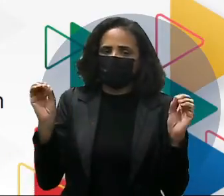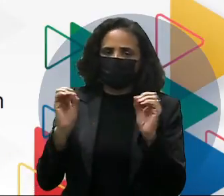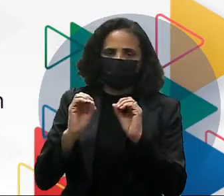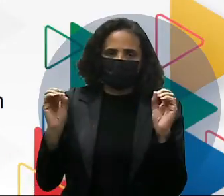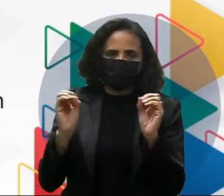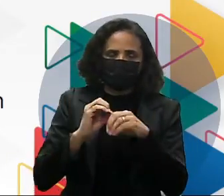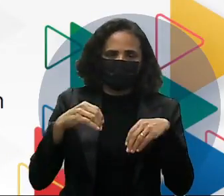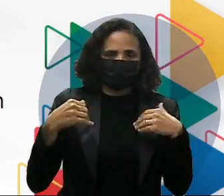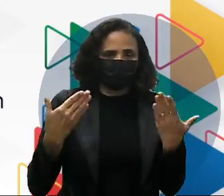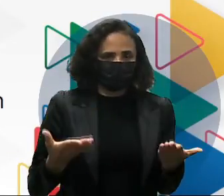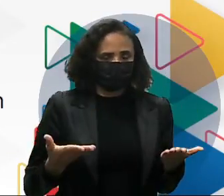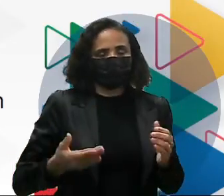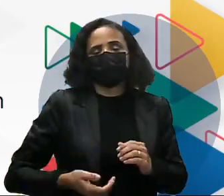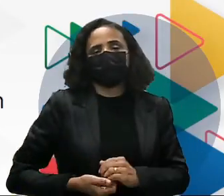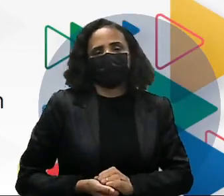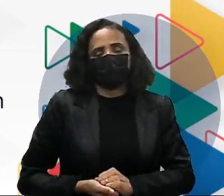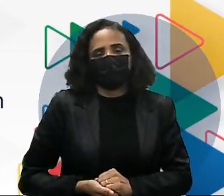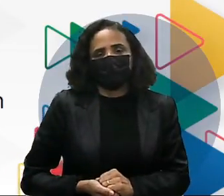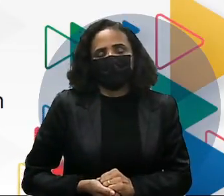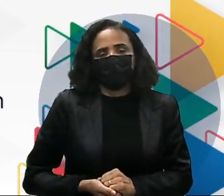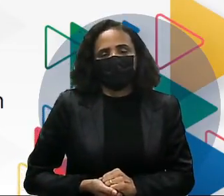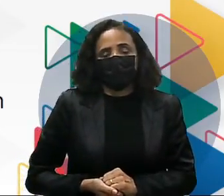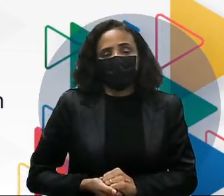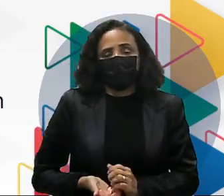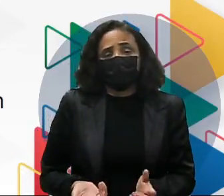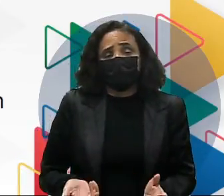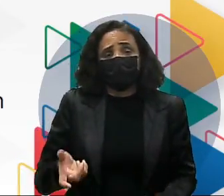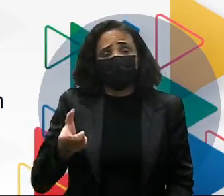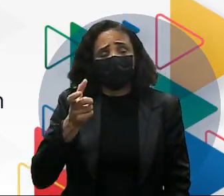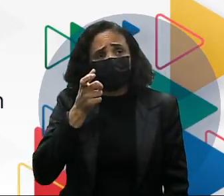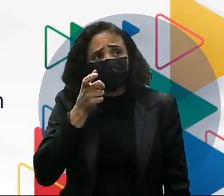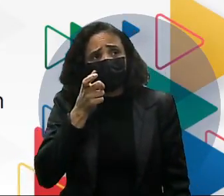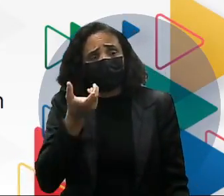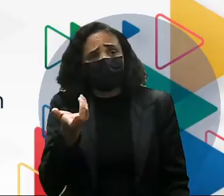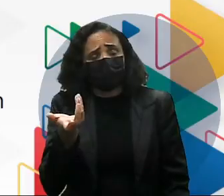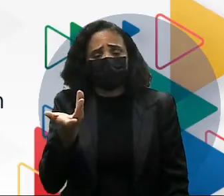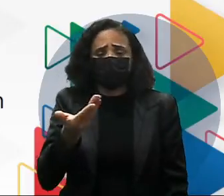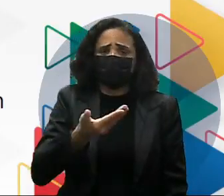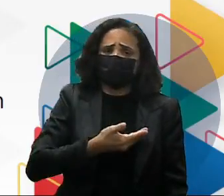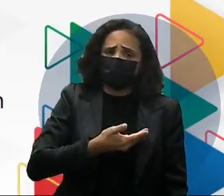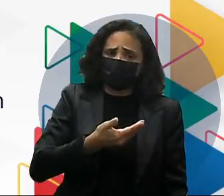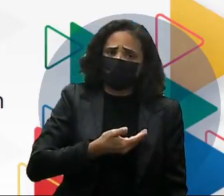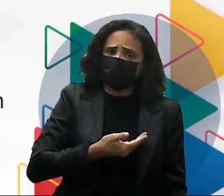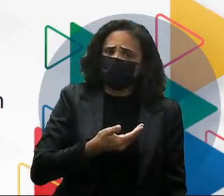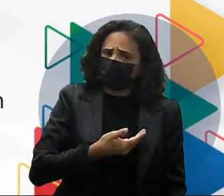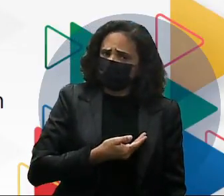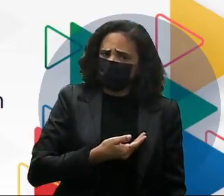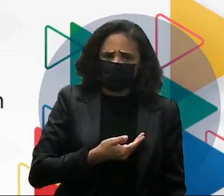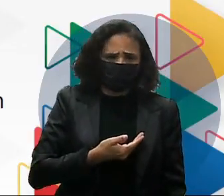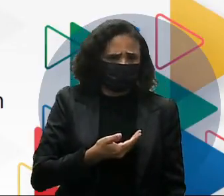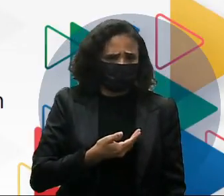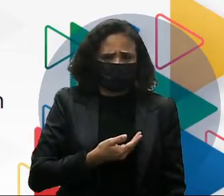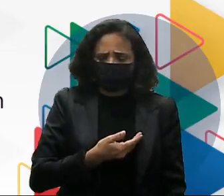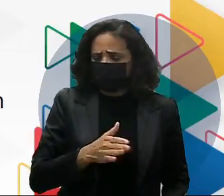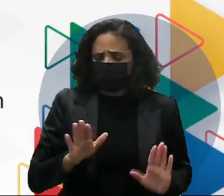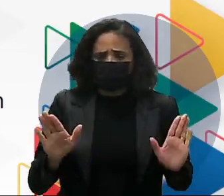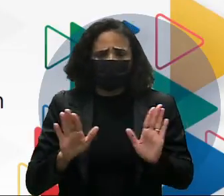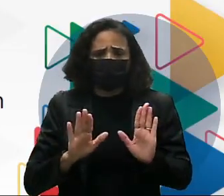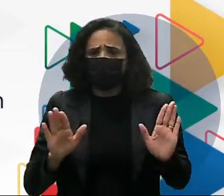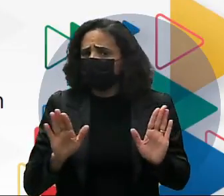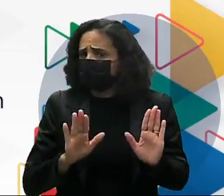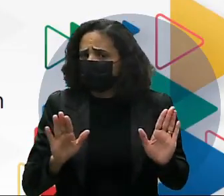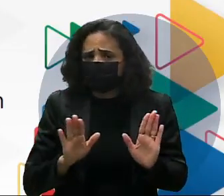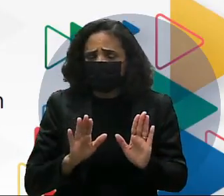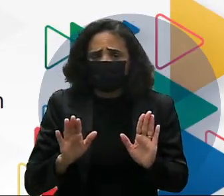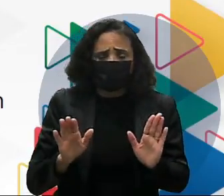devolutiva É, interessado em manter vínculos de amizade com colegas de trabalho Nenhum momento ele tem